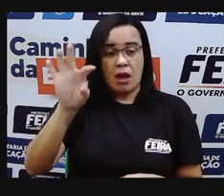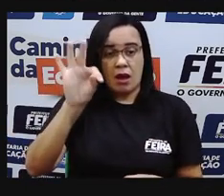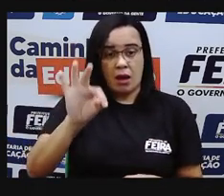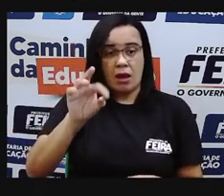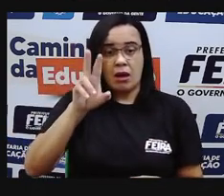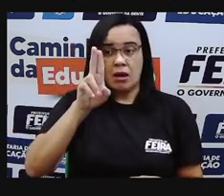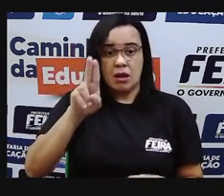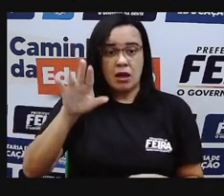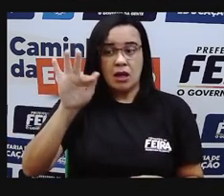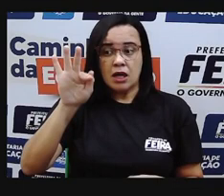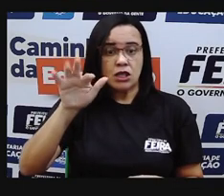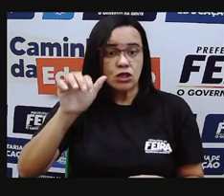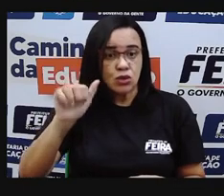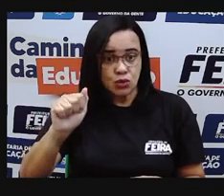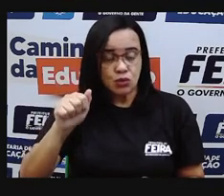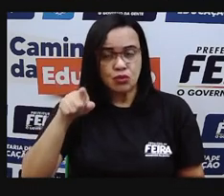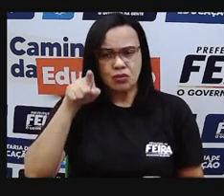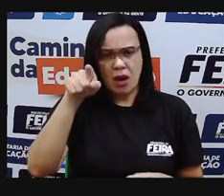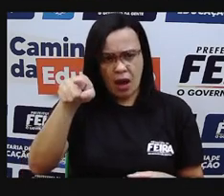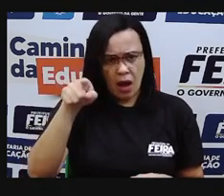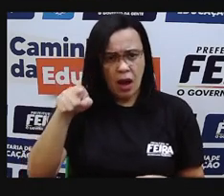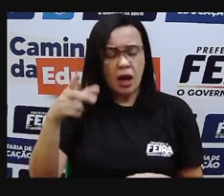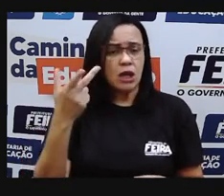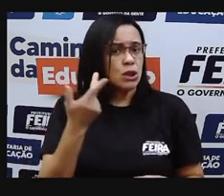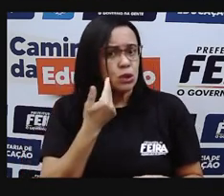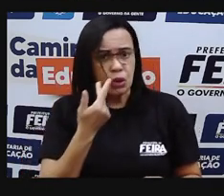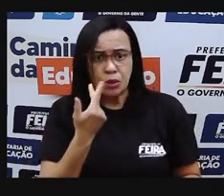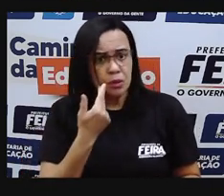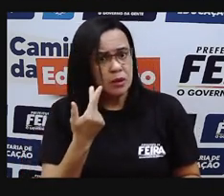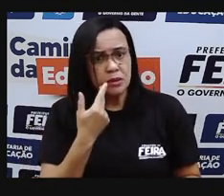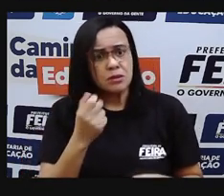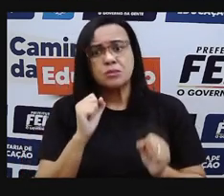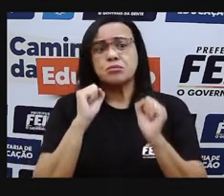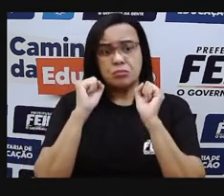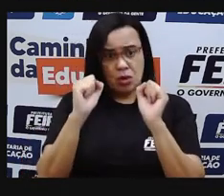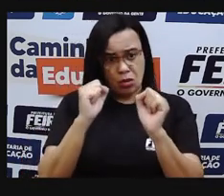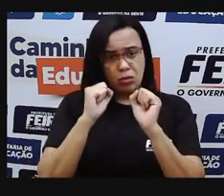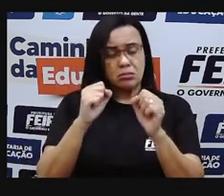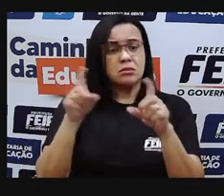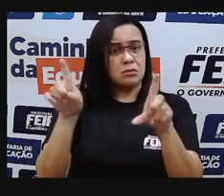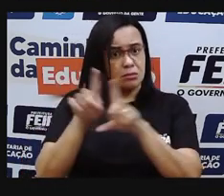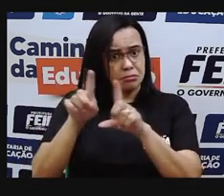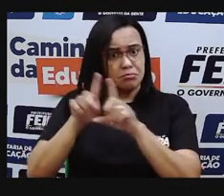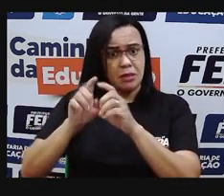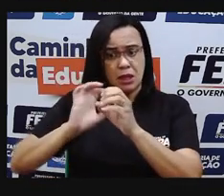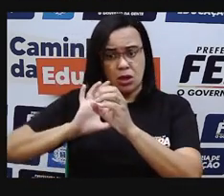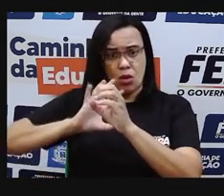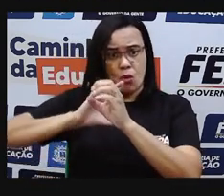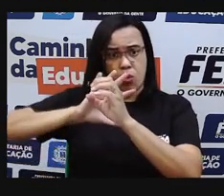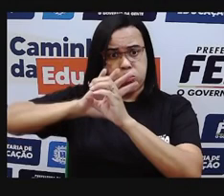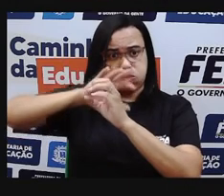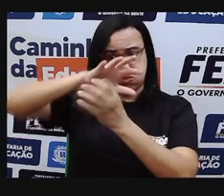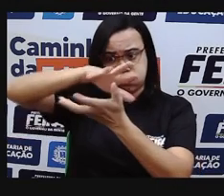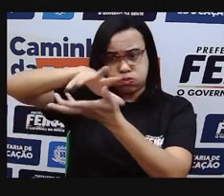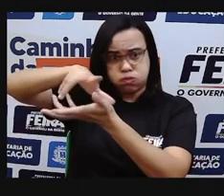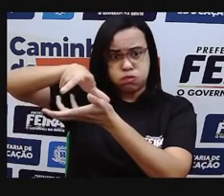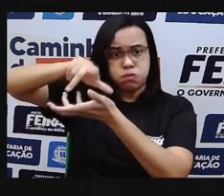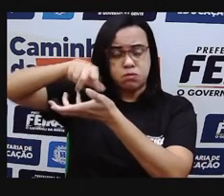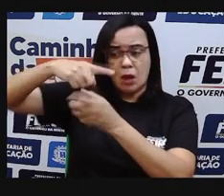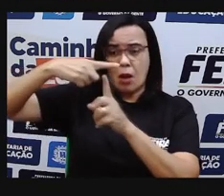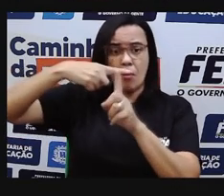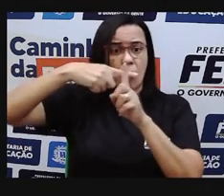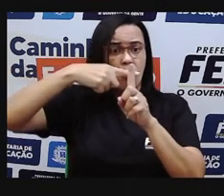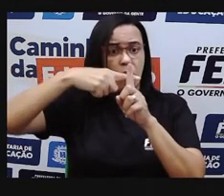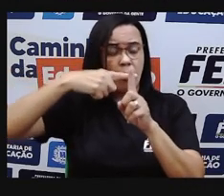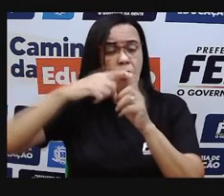e que acontece de uma maneira positiva no nosso planeta. Por quê? Porque é graças a ele, né, que existe um